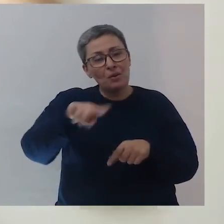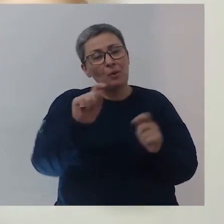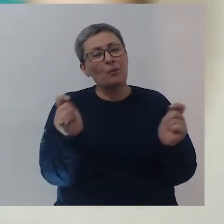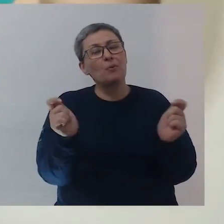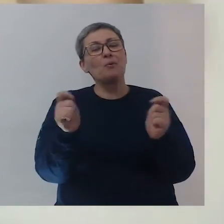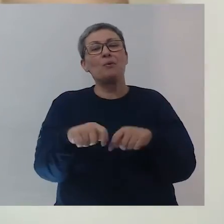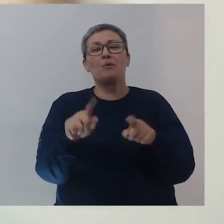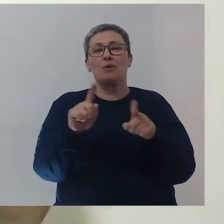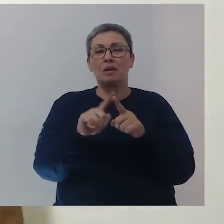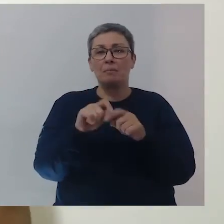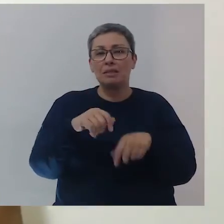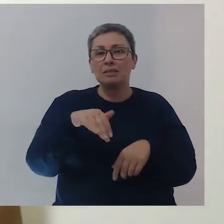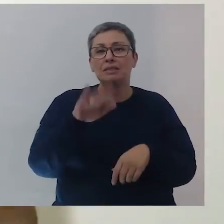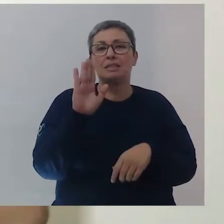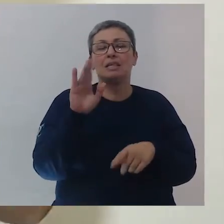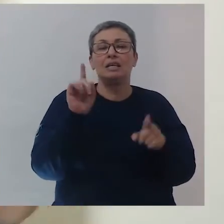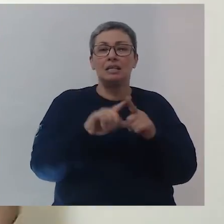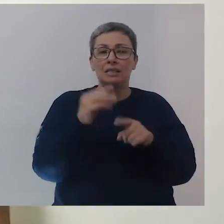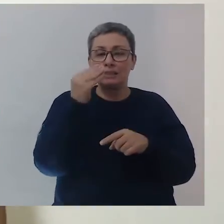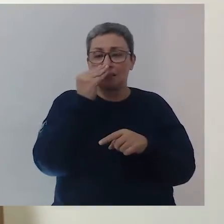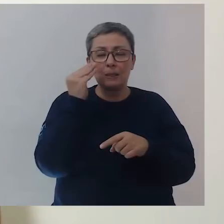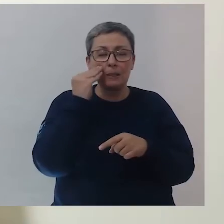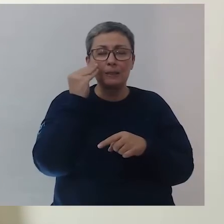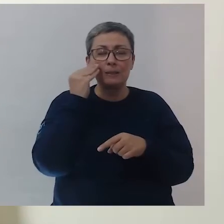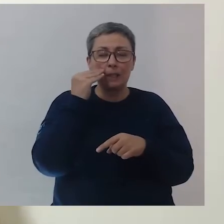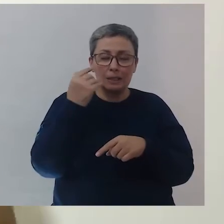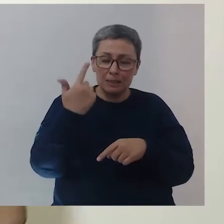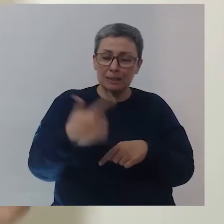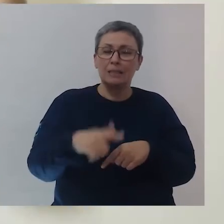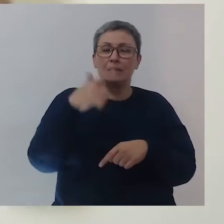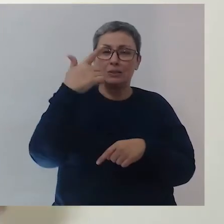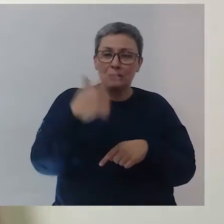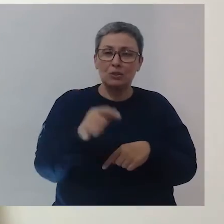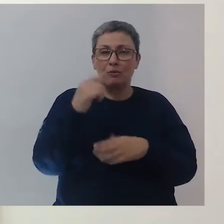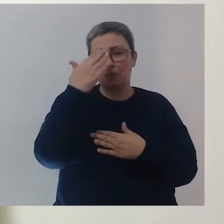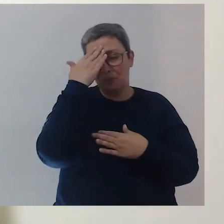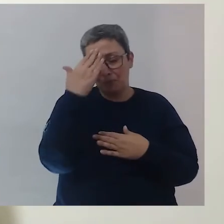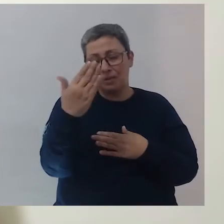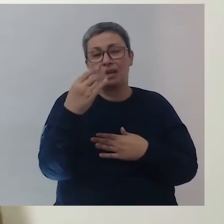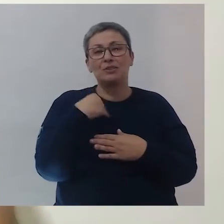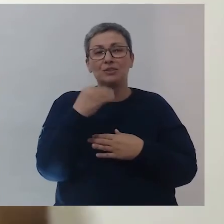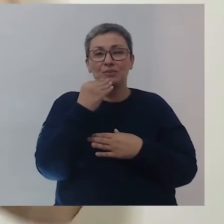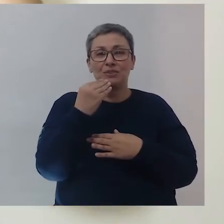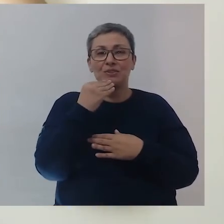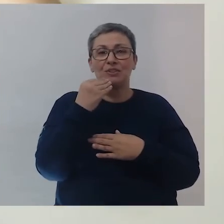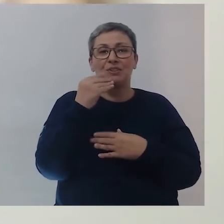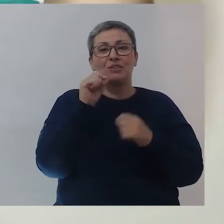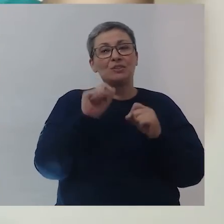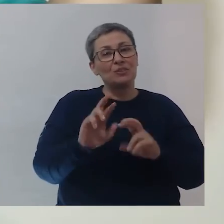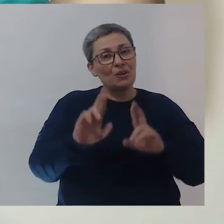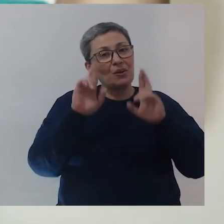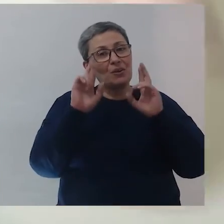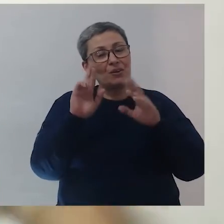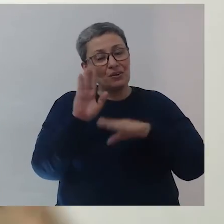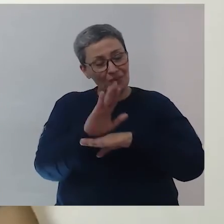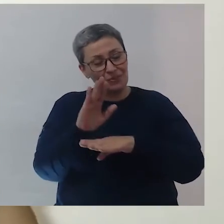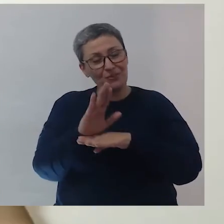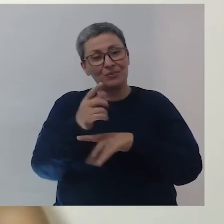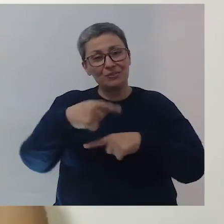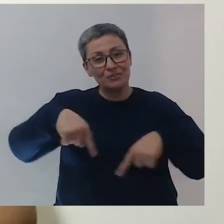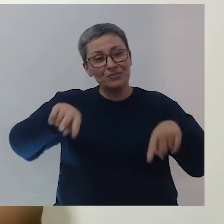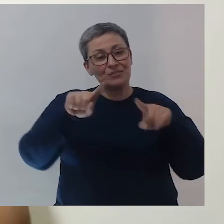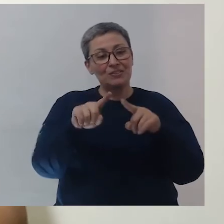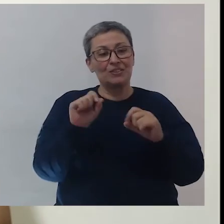sempre e uma vez mais. Tentar sempre e uma vez mais. Muito obrigado pela oportunidade. Espero ter contribuído